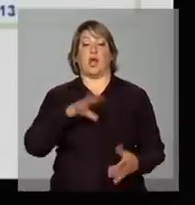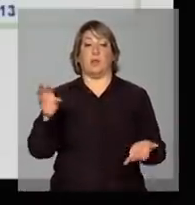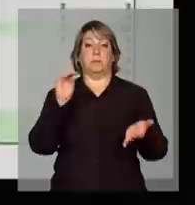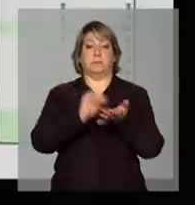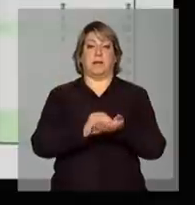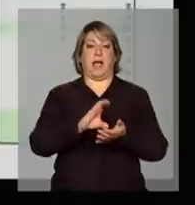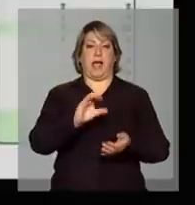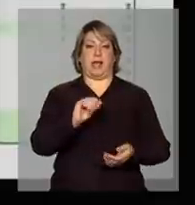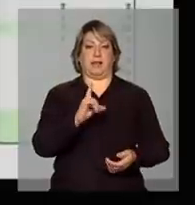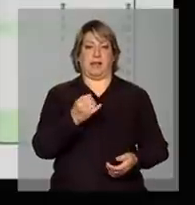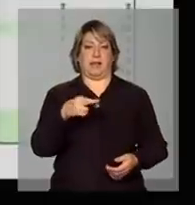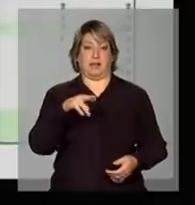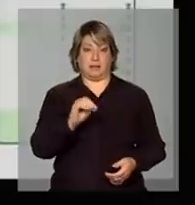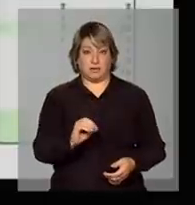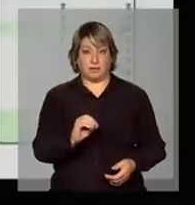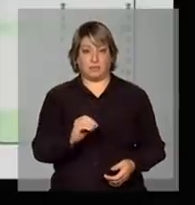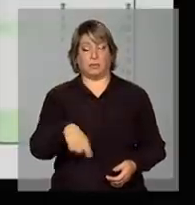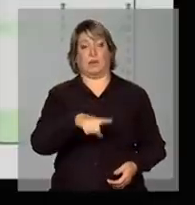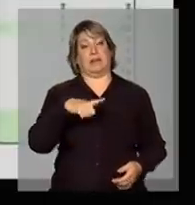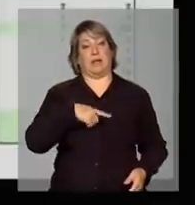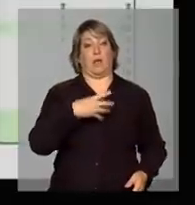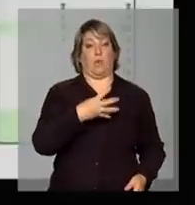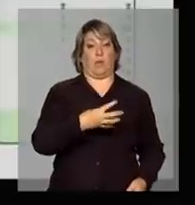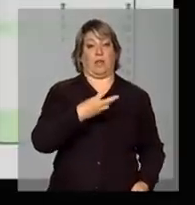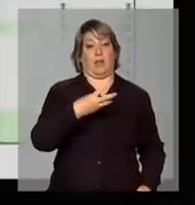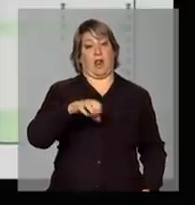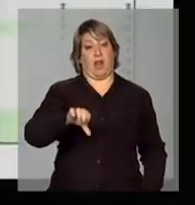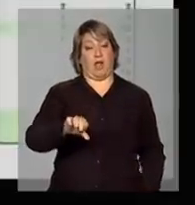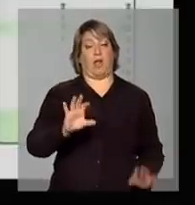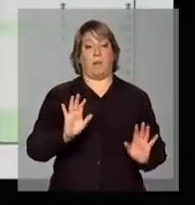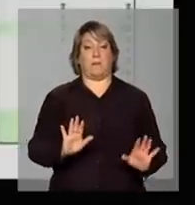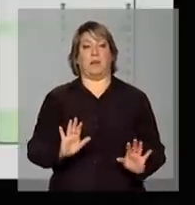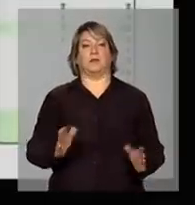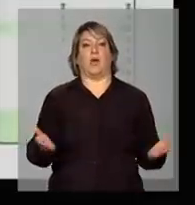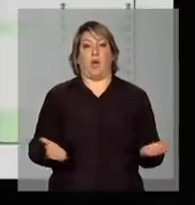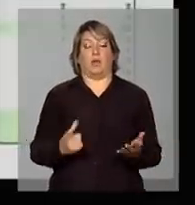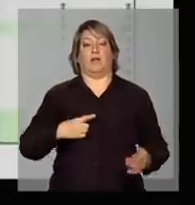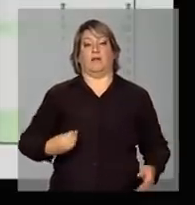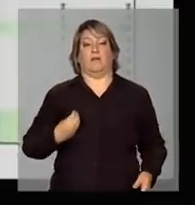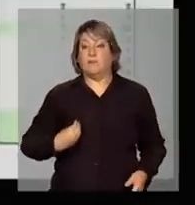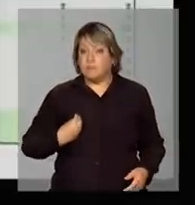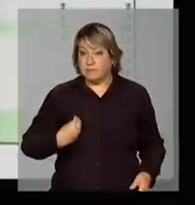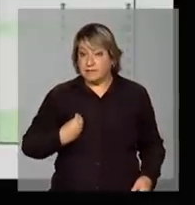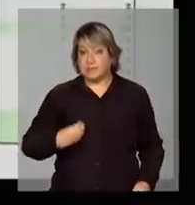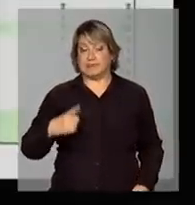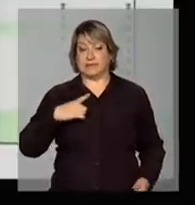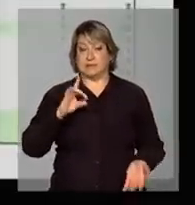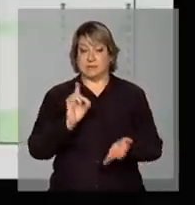é 439, hoje, em funcionamento, nós temos,